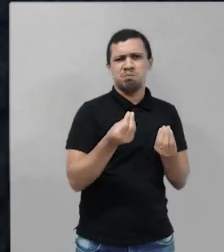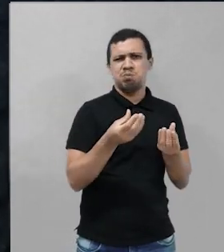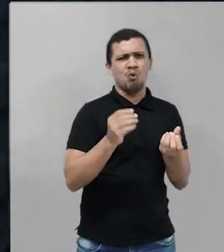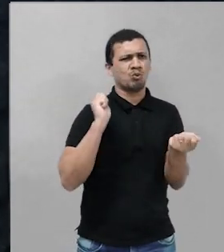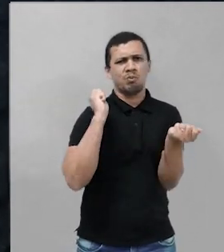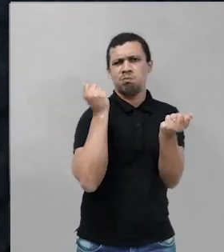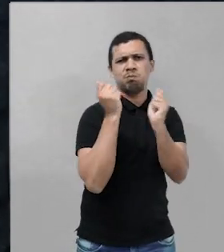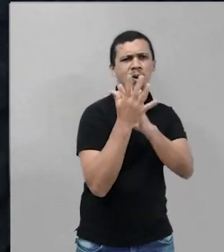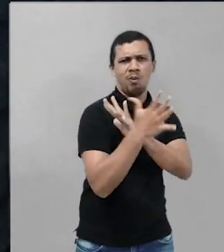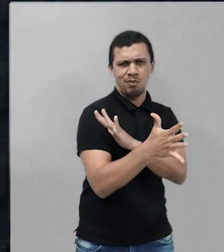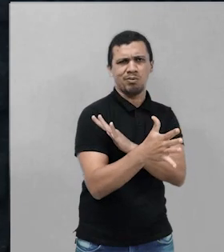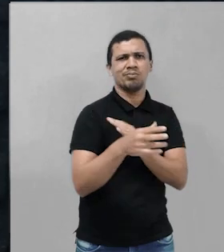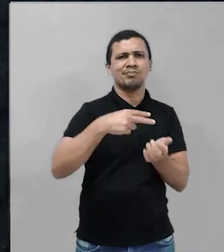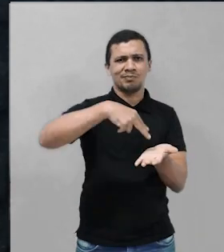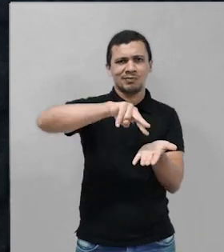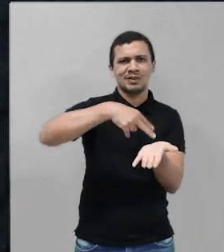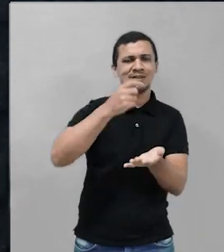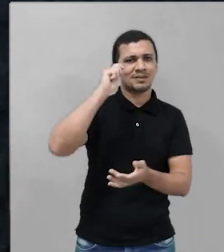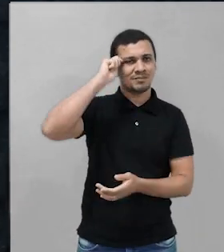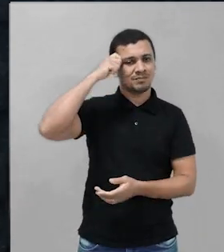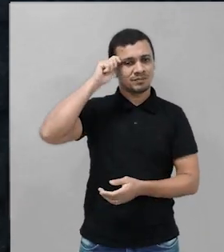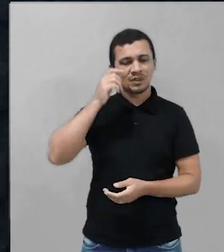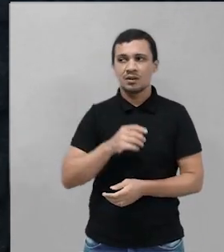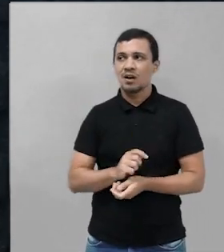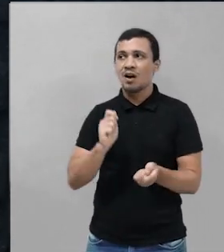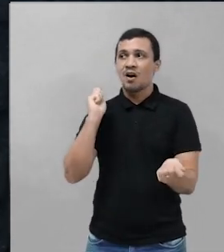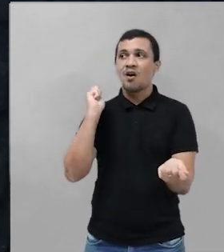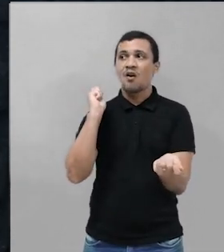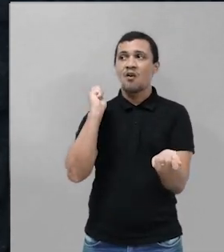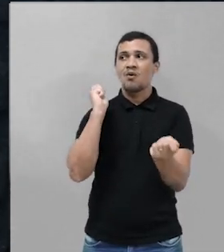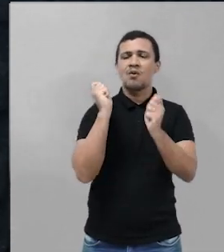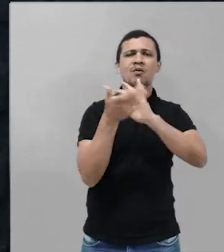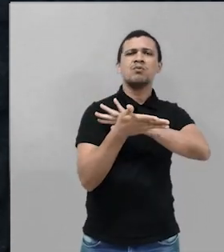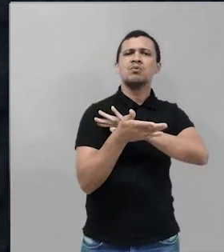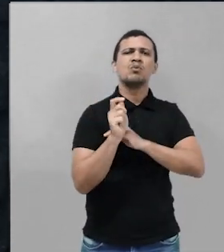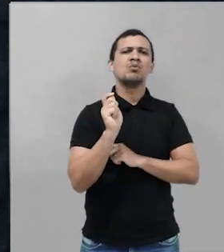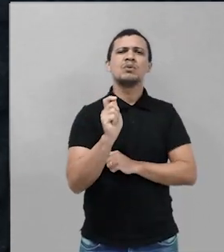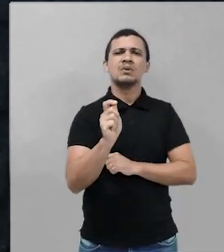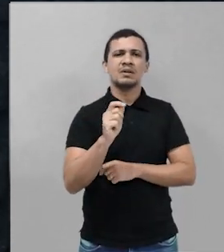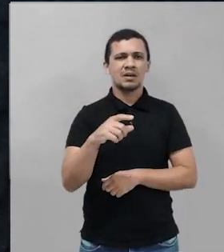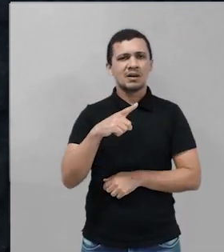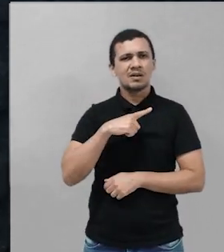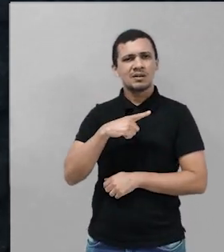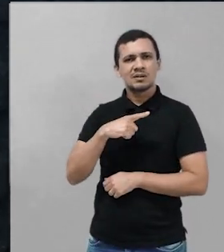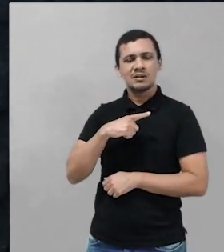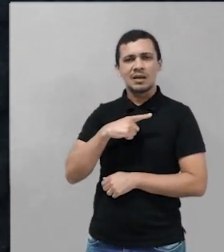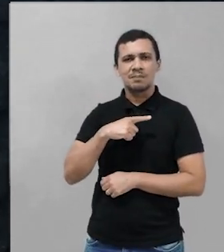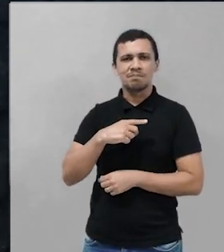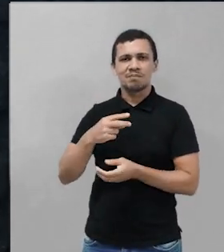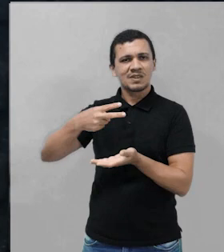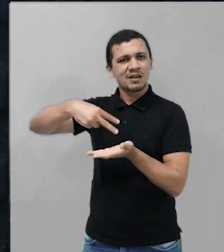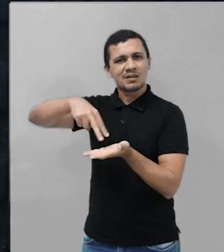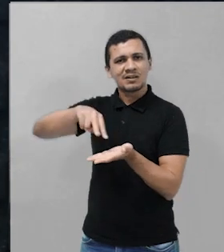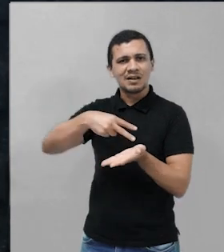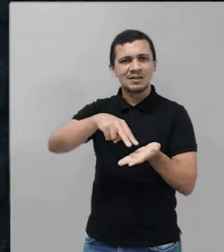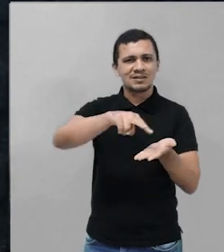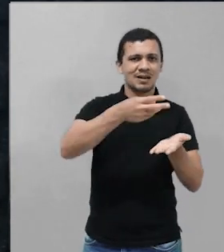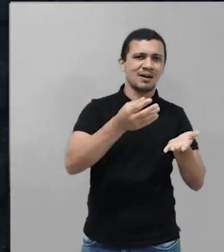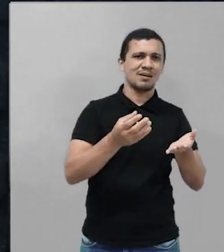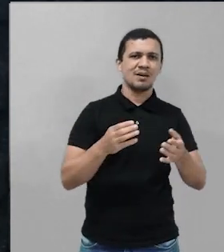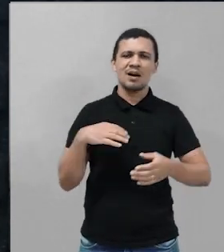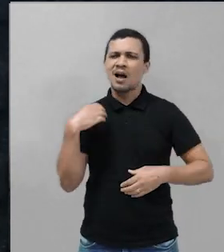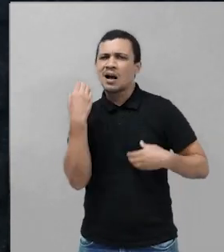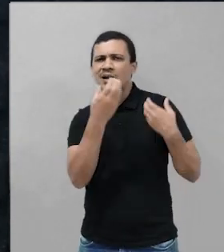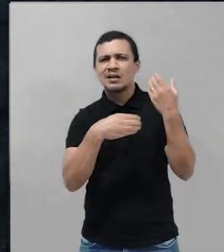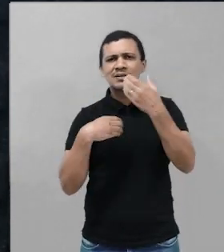tradições, conhecimentos ou crenças populares, expressas através de provérbios, danças, canções,